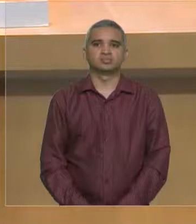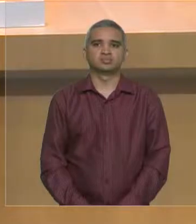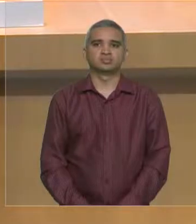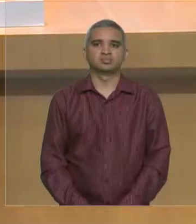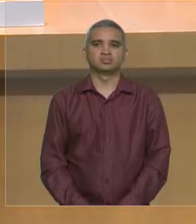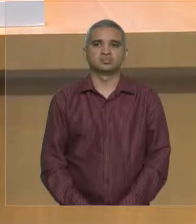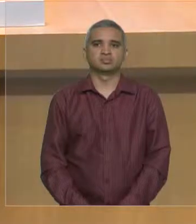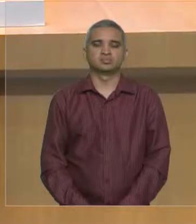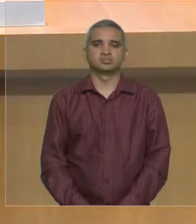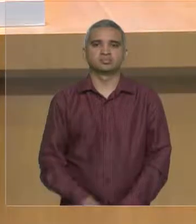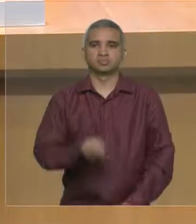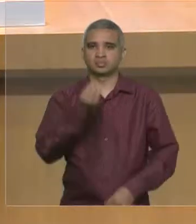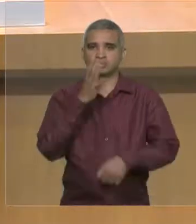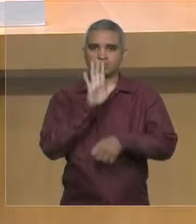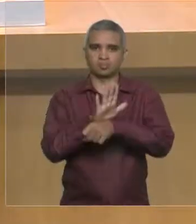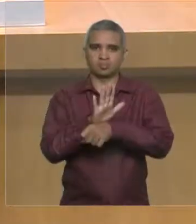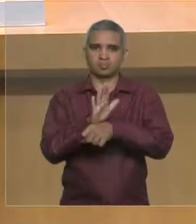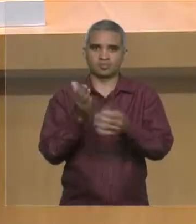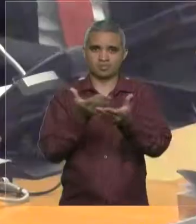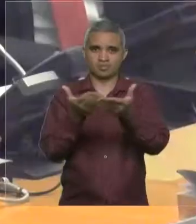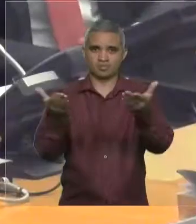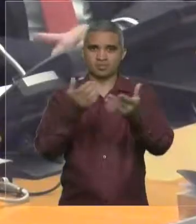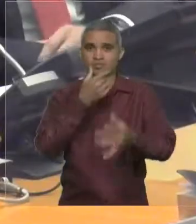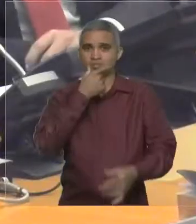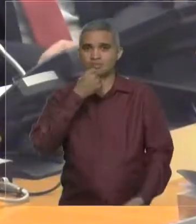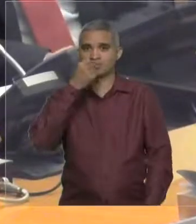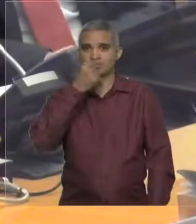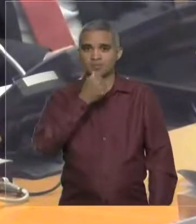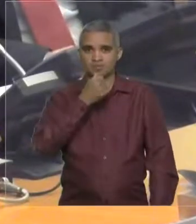Boa tarde a todas e a todos, senhor presidente,